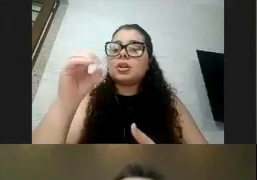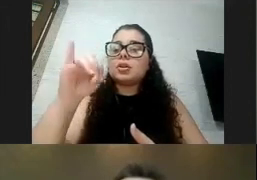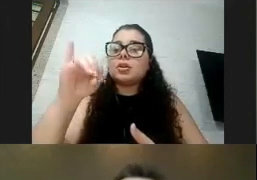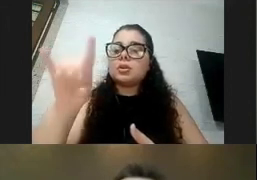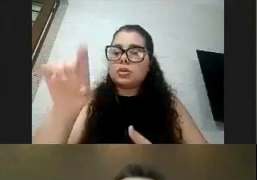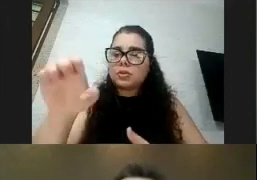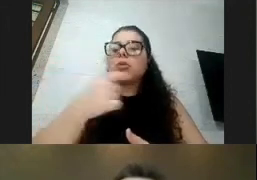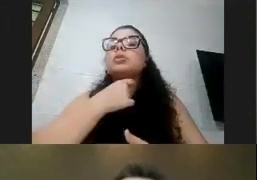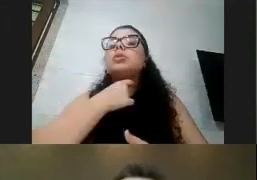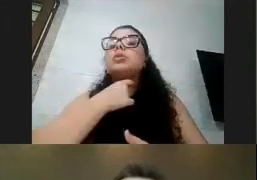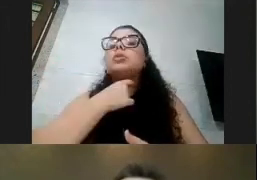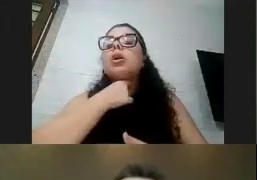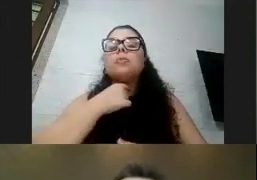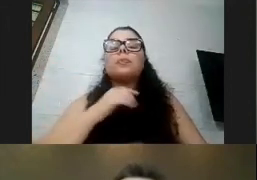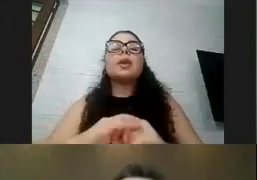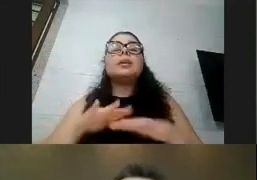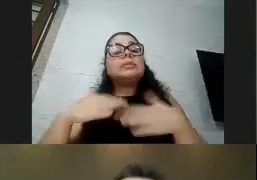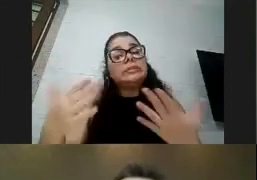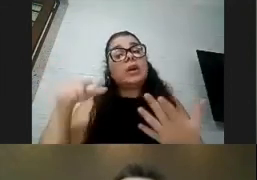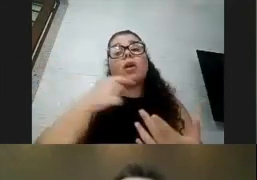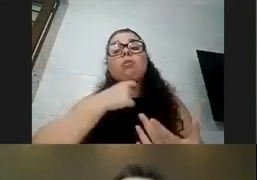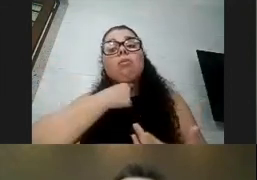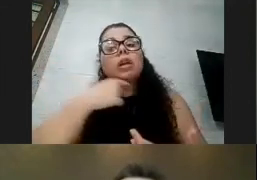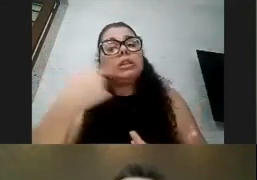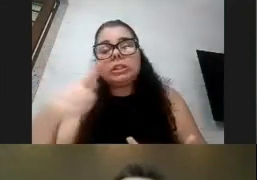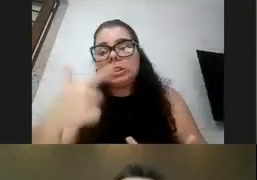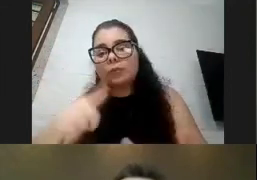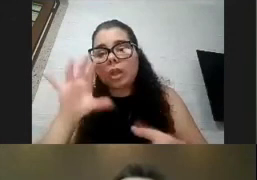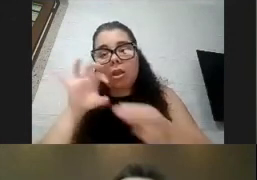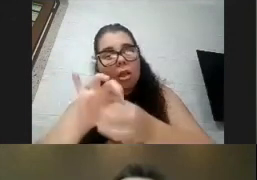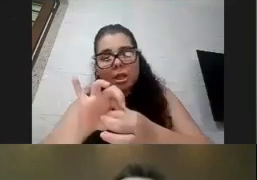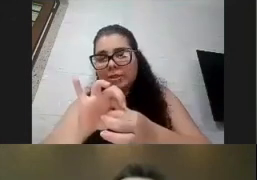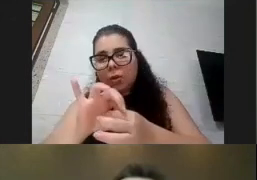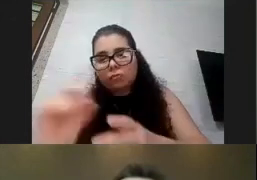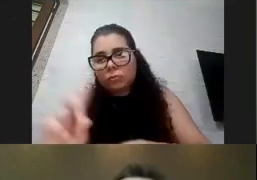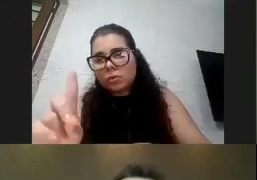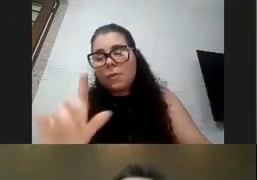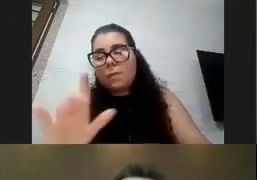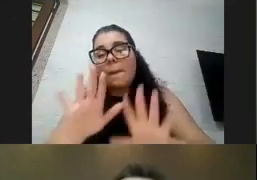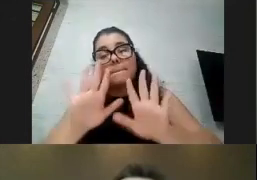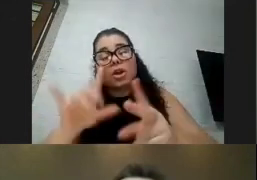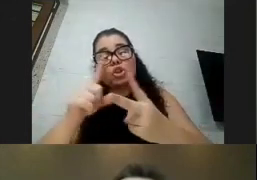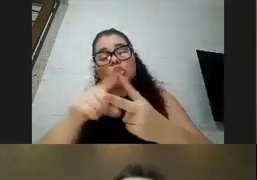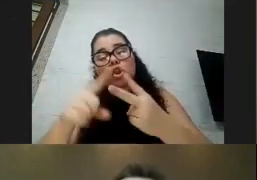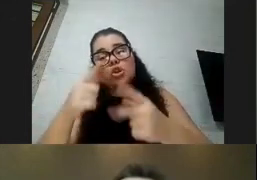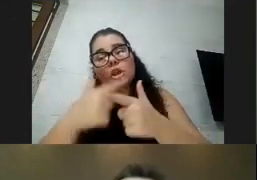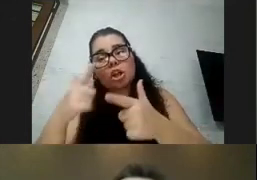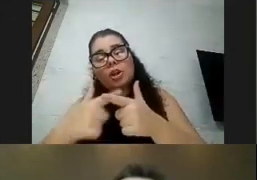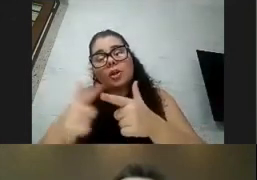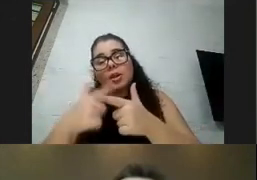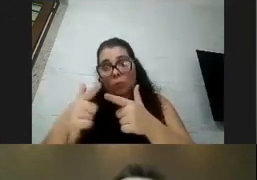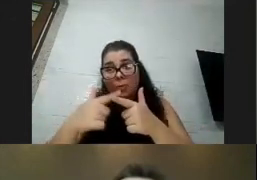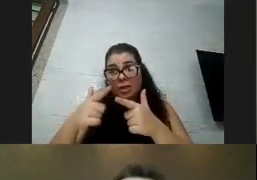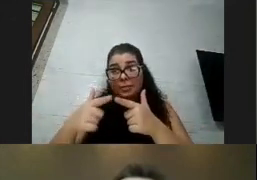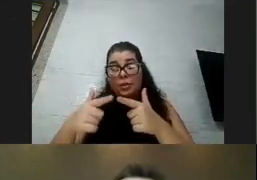relação com gravidade com internação nada mas duas questões muito prevalentes nas pessoas com síndrome de Down que é